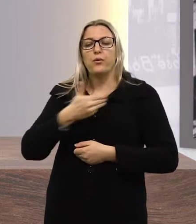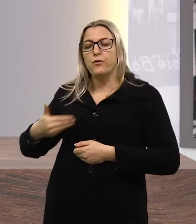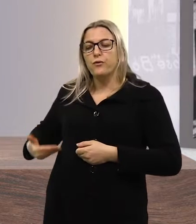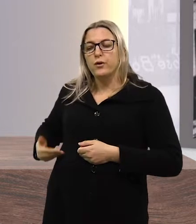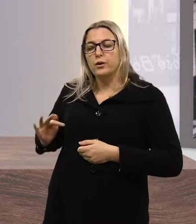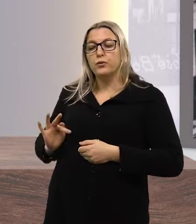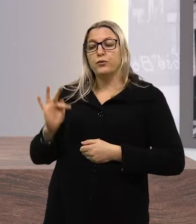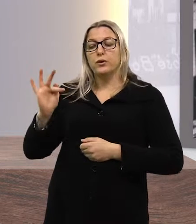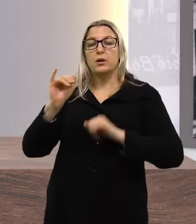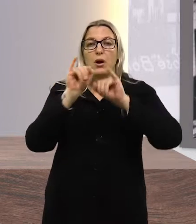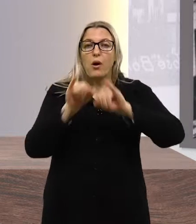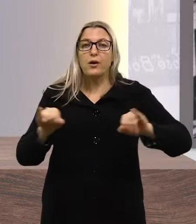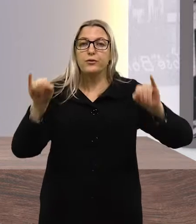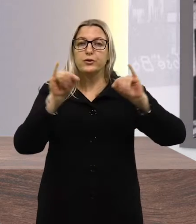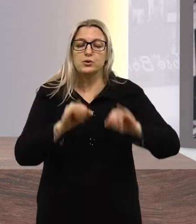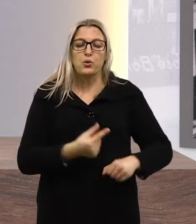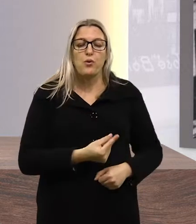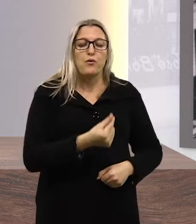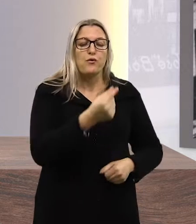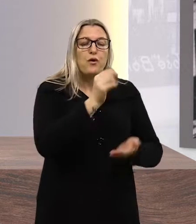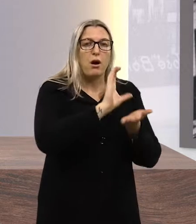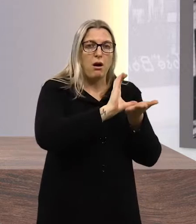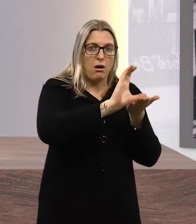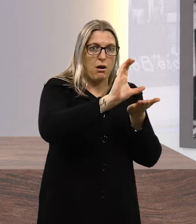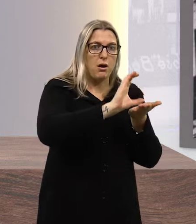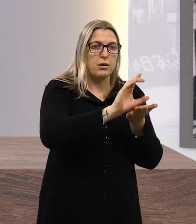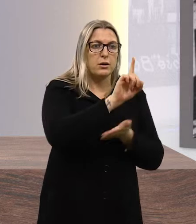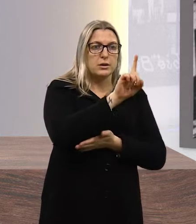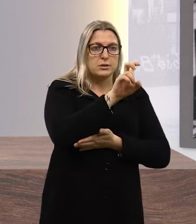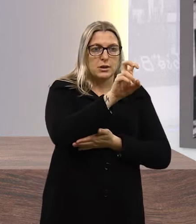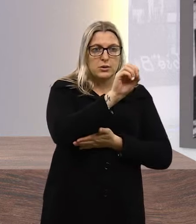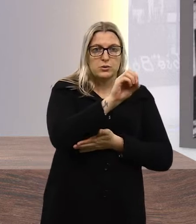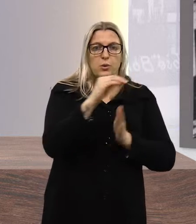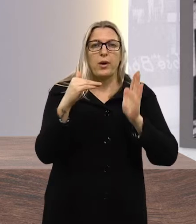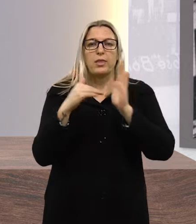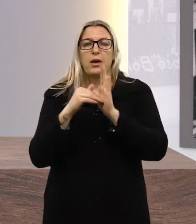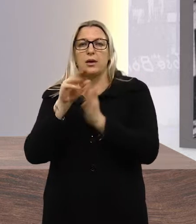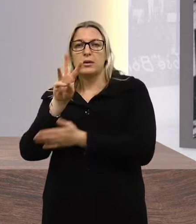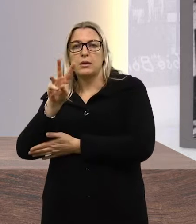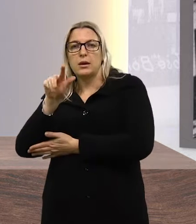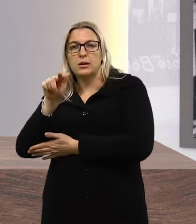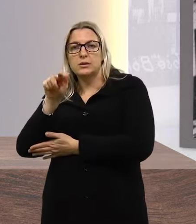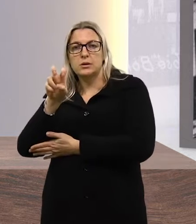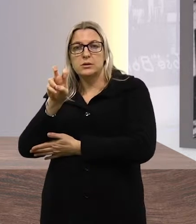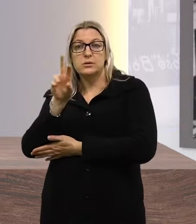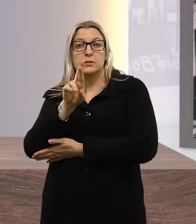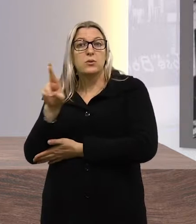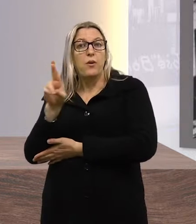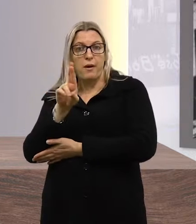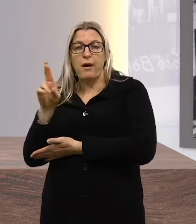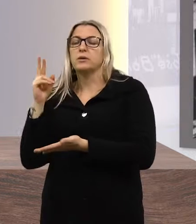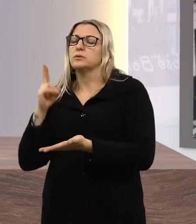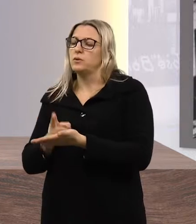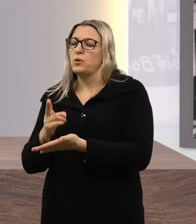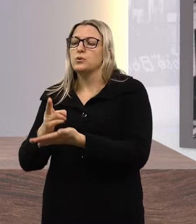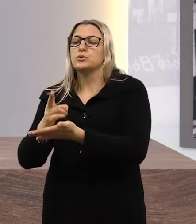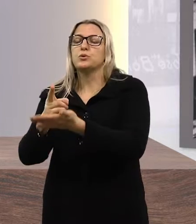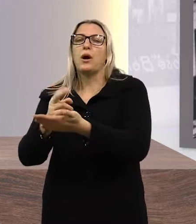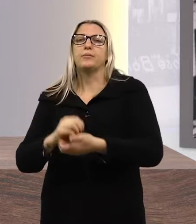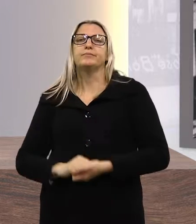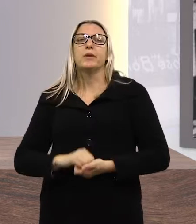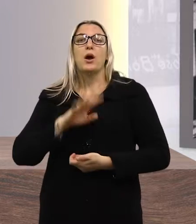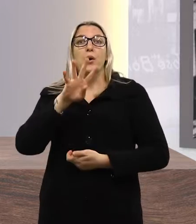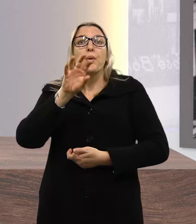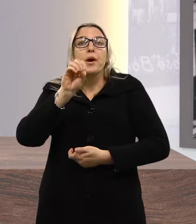Segundo o governo federal, os valores que variam entre R 150,00 e R$ 375,00 serão mantidos.